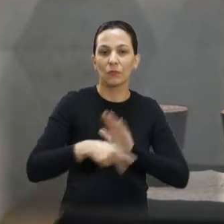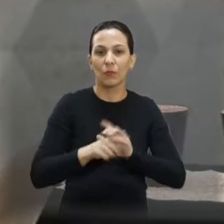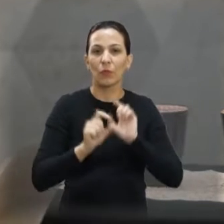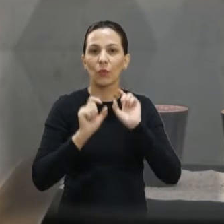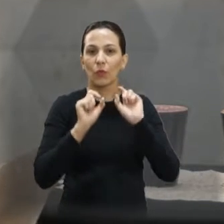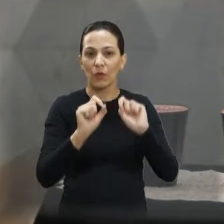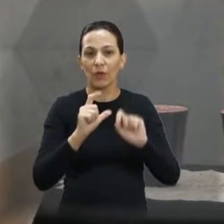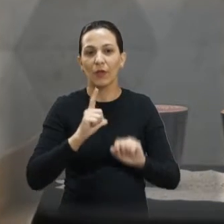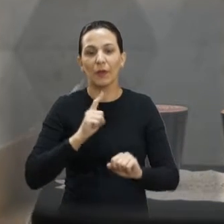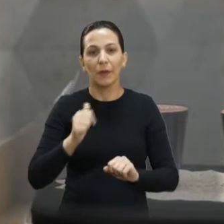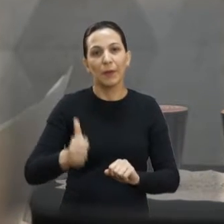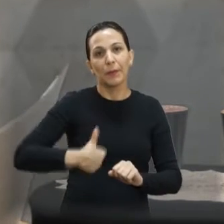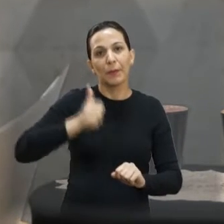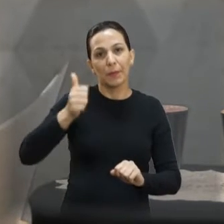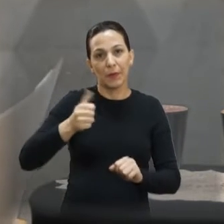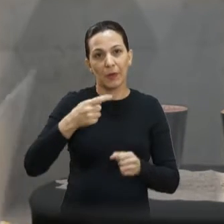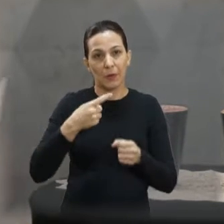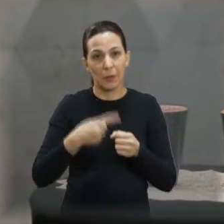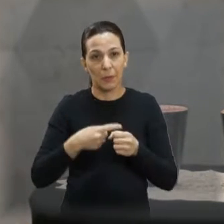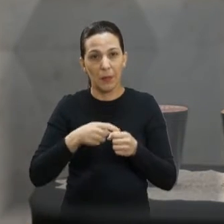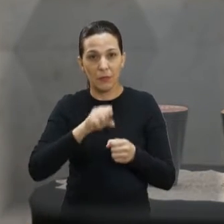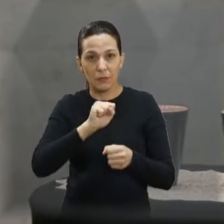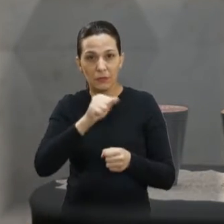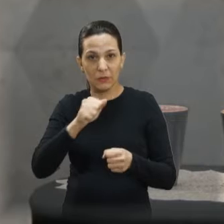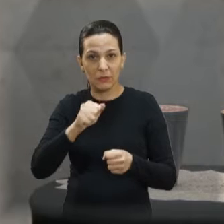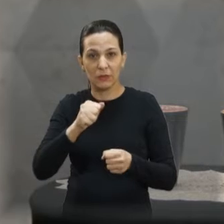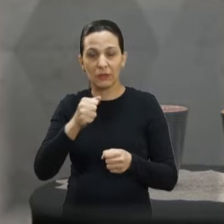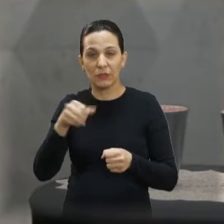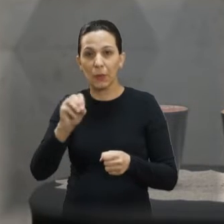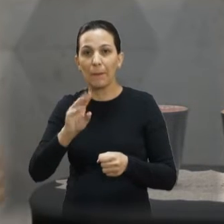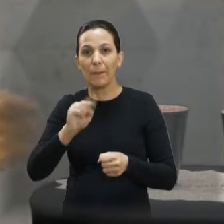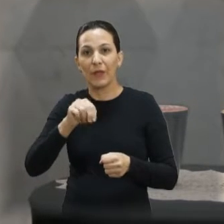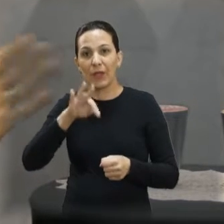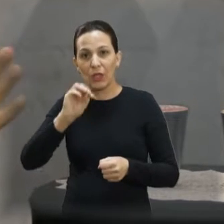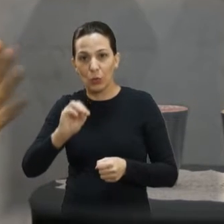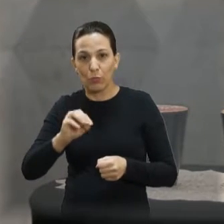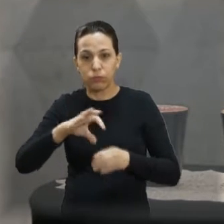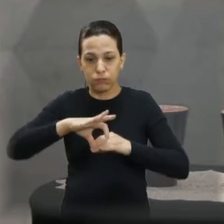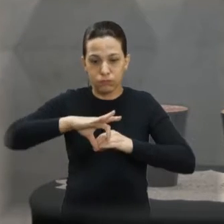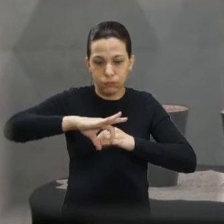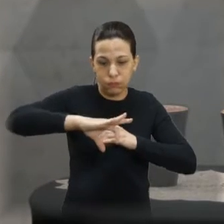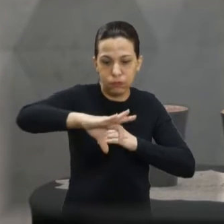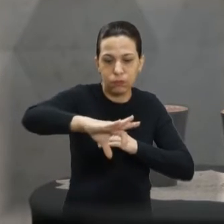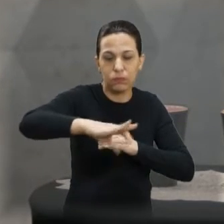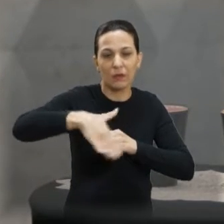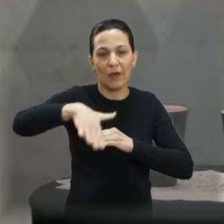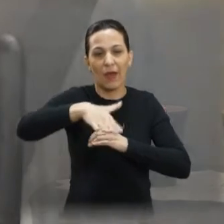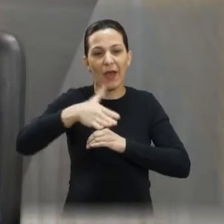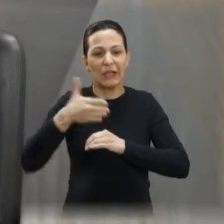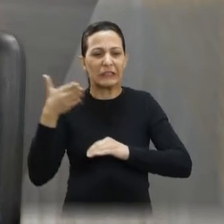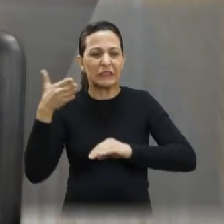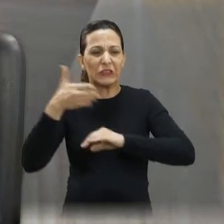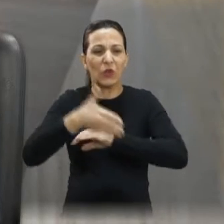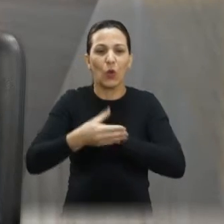falando primeiramente do Jardim São Bento, a abertura de um canteiro central. Tinha dificuldade de acesso ao bairro? O Jardim São Bento é